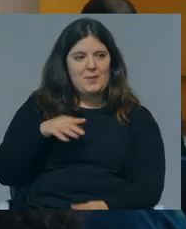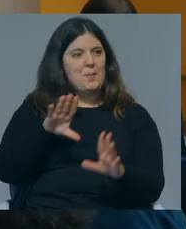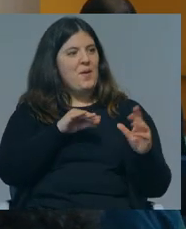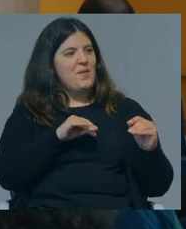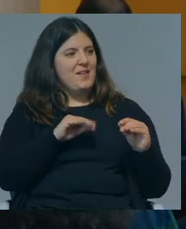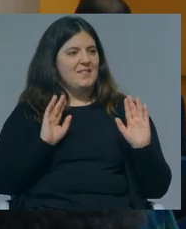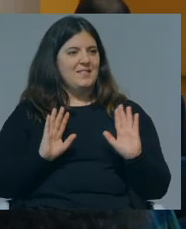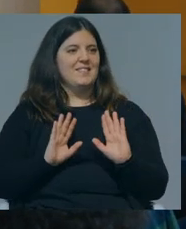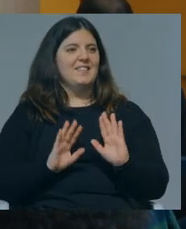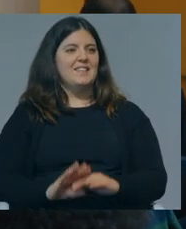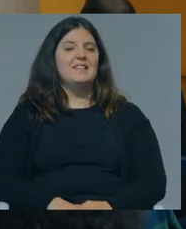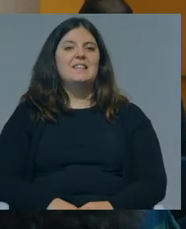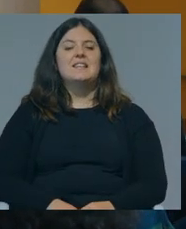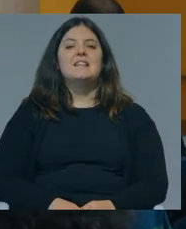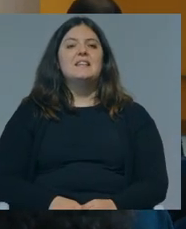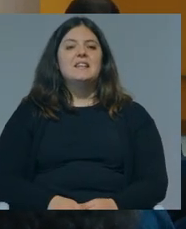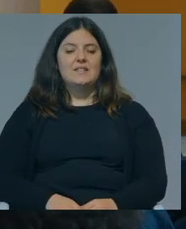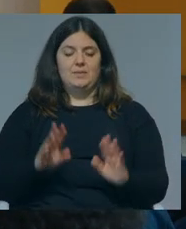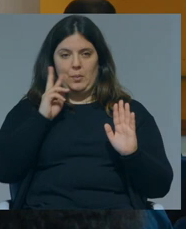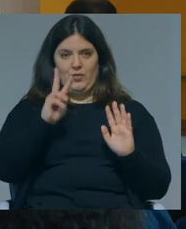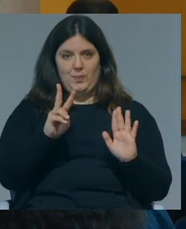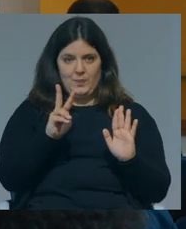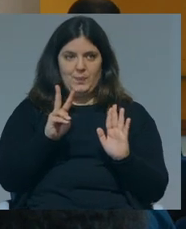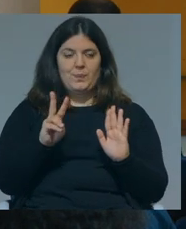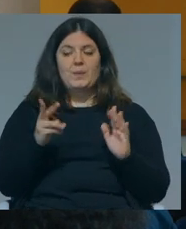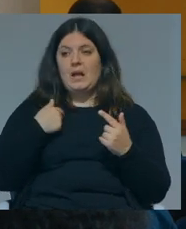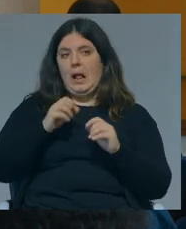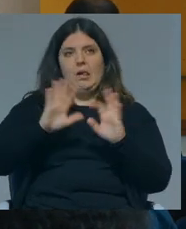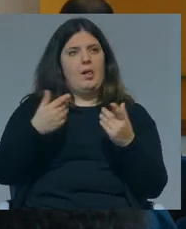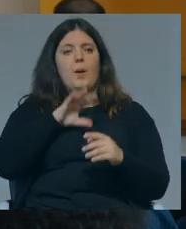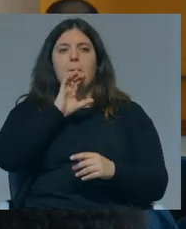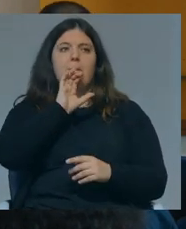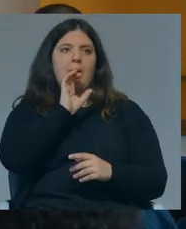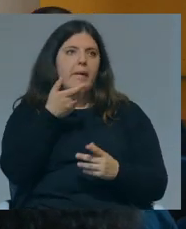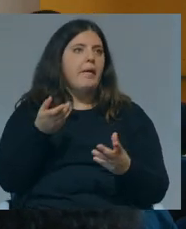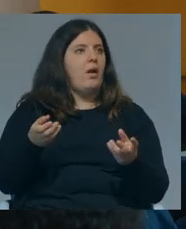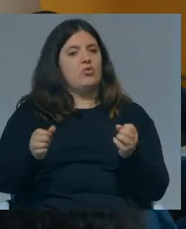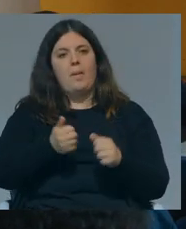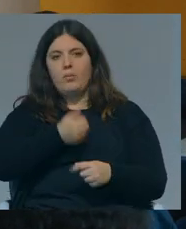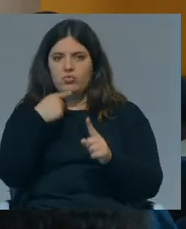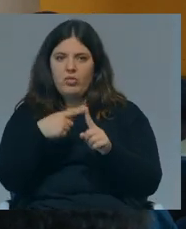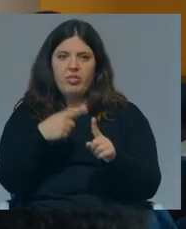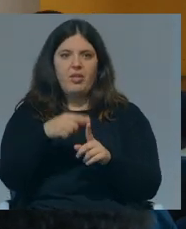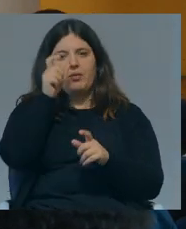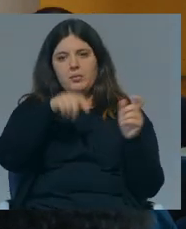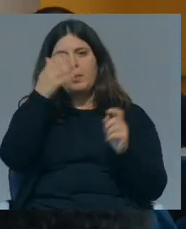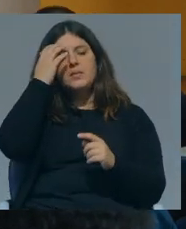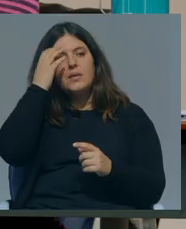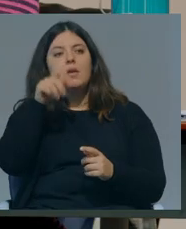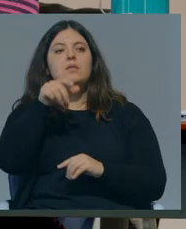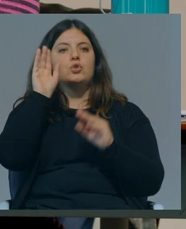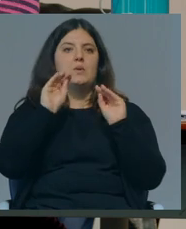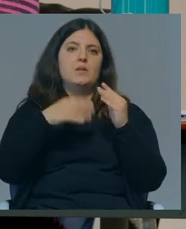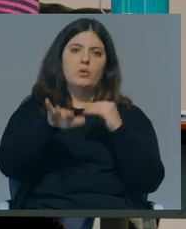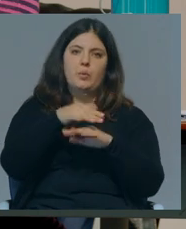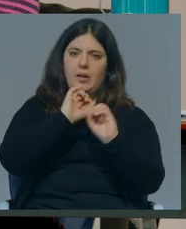conversa. Não, sim, eu sei. Não, mas é para responder. Vamos lá ver. É óbvio que o país beneficia do capital humano, do investimento em competências e do ensino